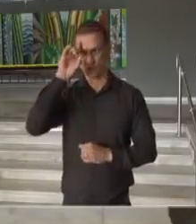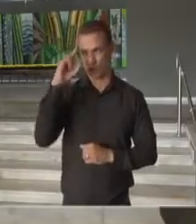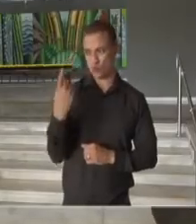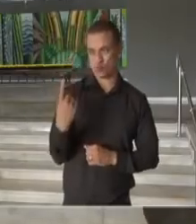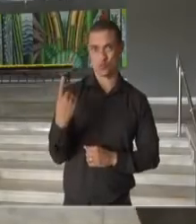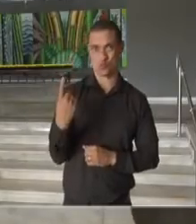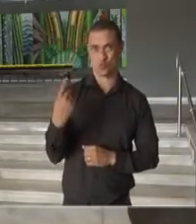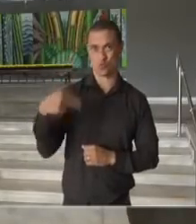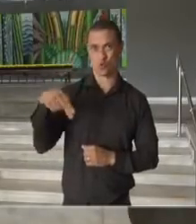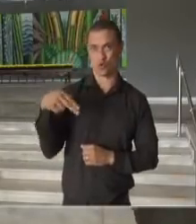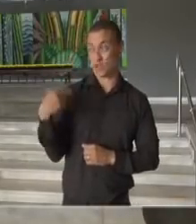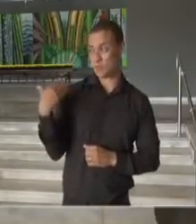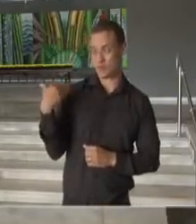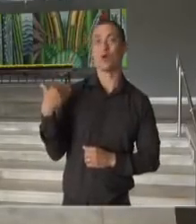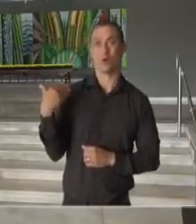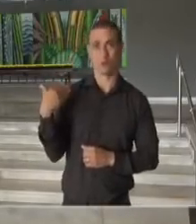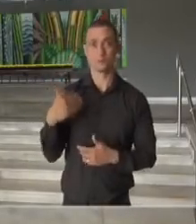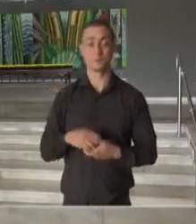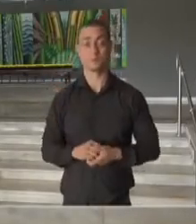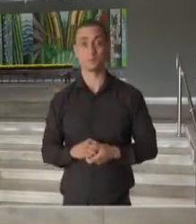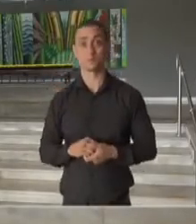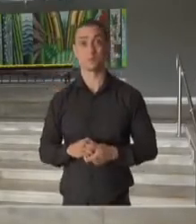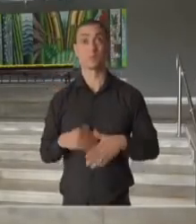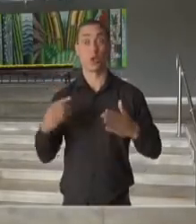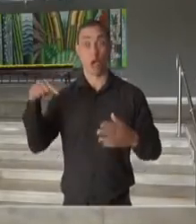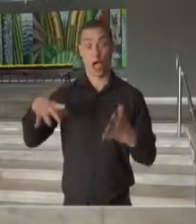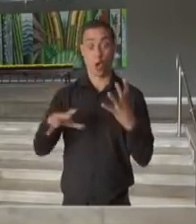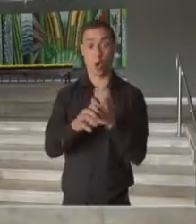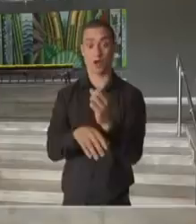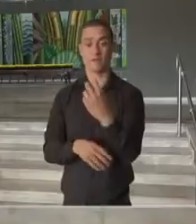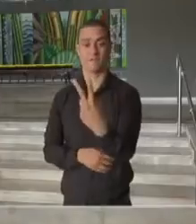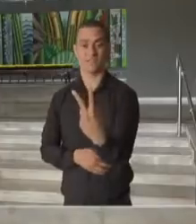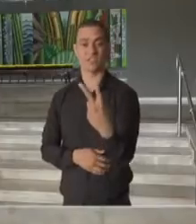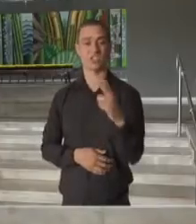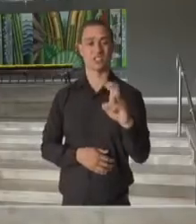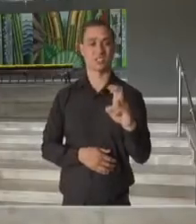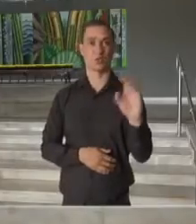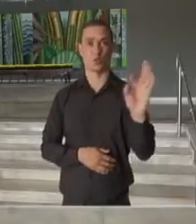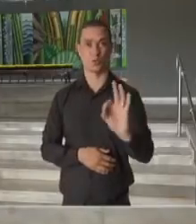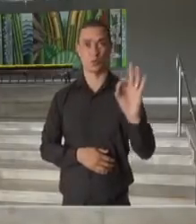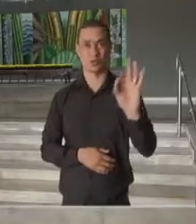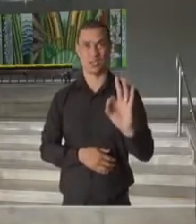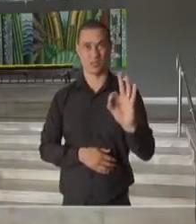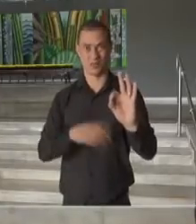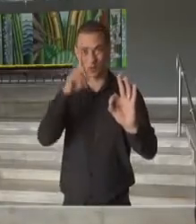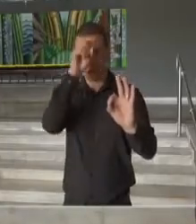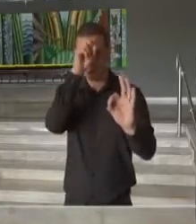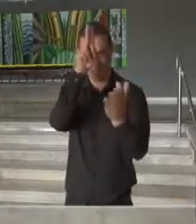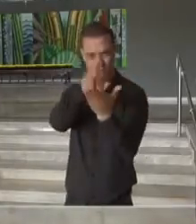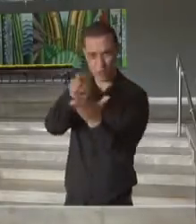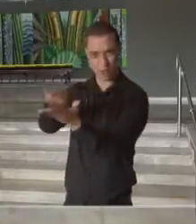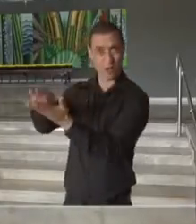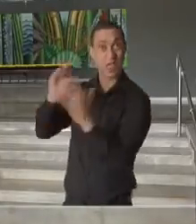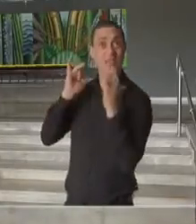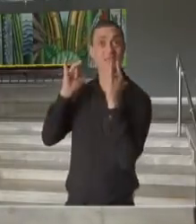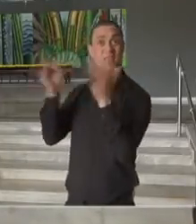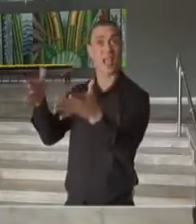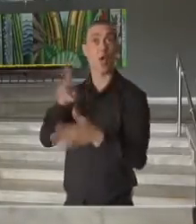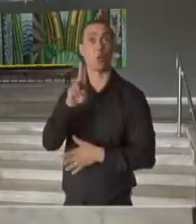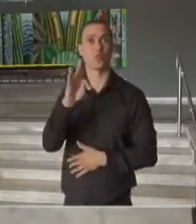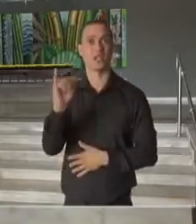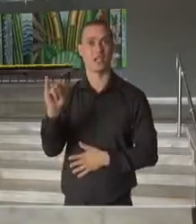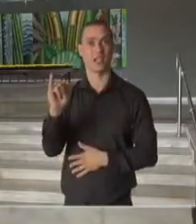de novembro. Nós estamos hoje com 25% na taxa de ocupação dos leitos das unidades de terapia